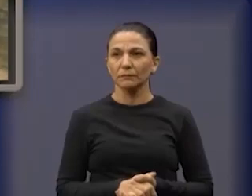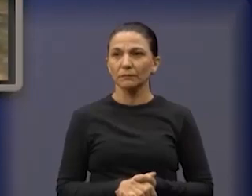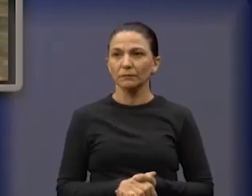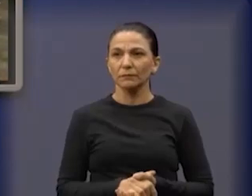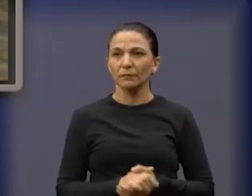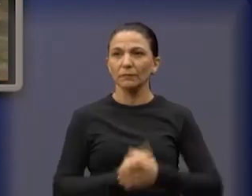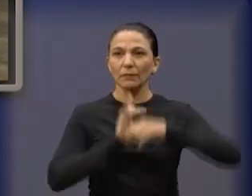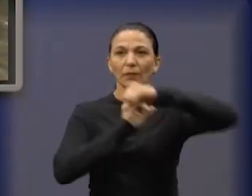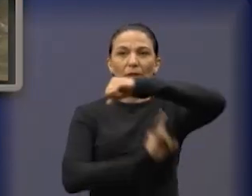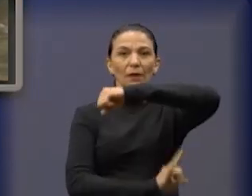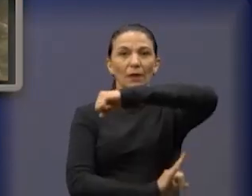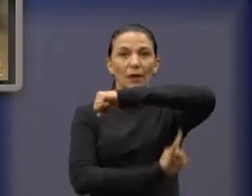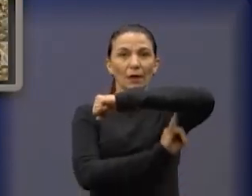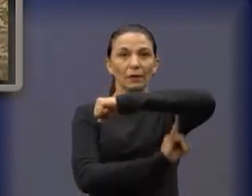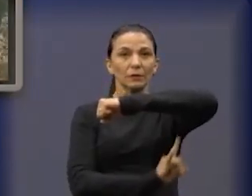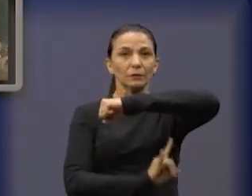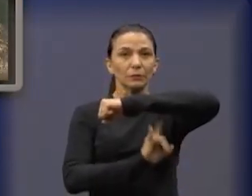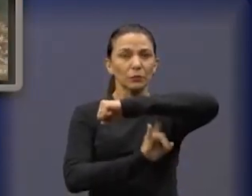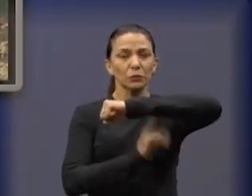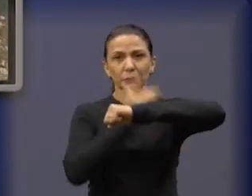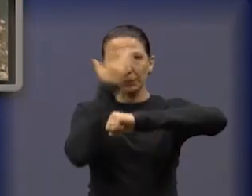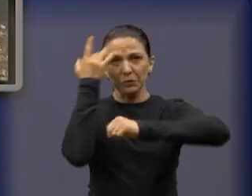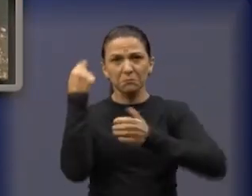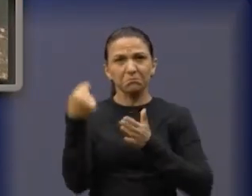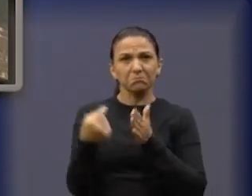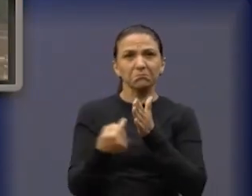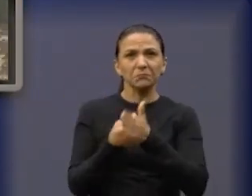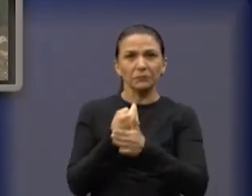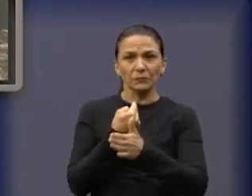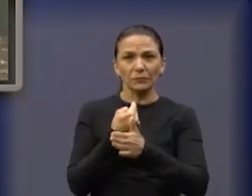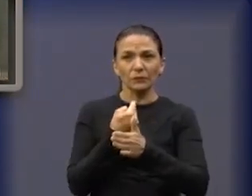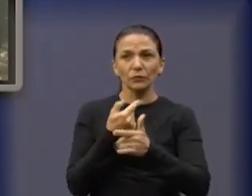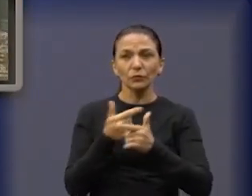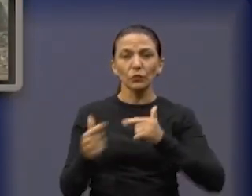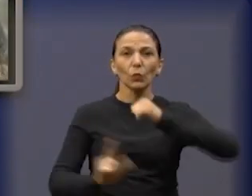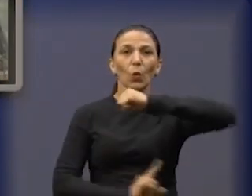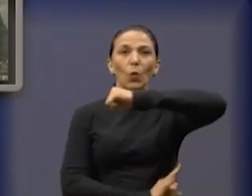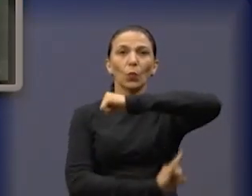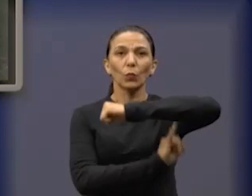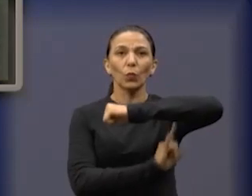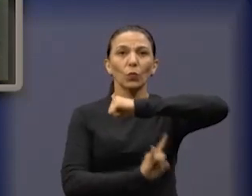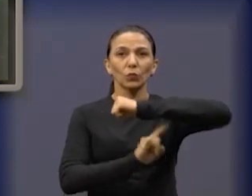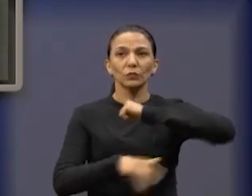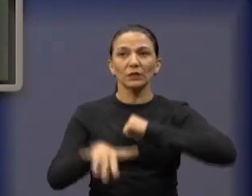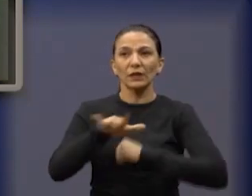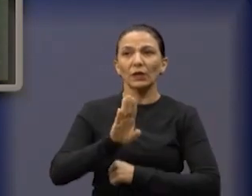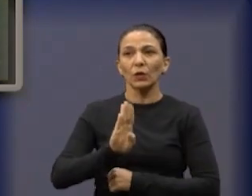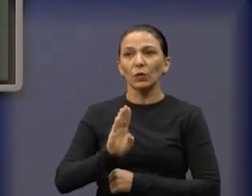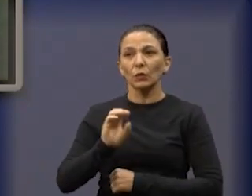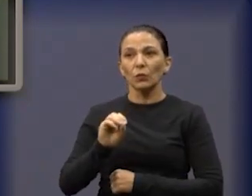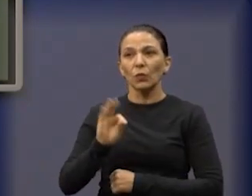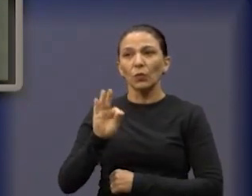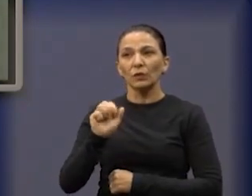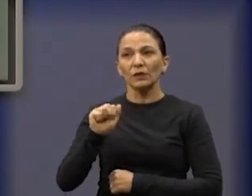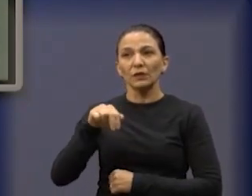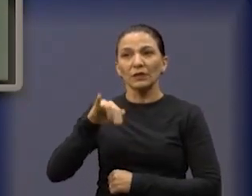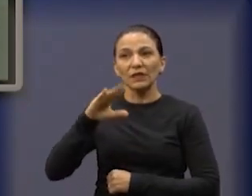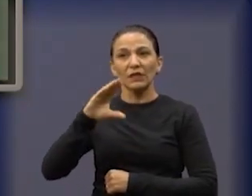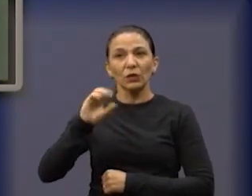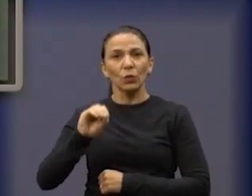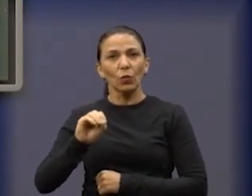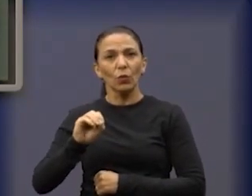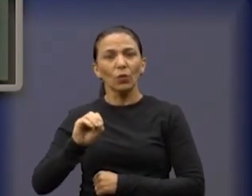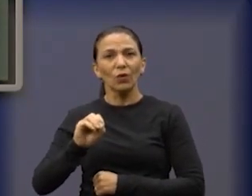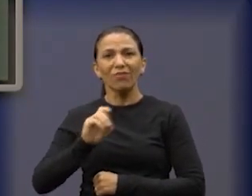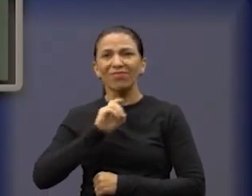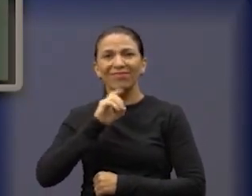ponte aí, mais um também me questionou hoje, é aquela ponte, ali pra região do Botânico. Gente, eu passei lá, poxa, ninguém